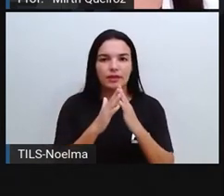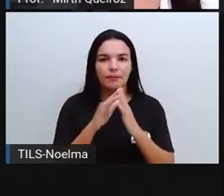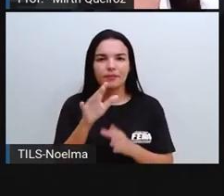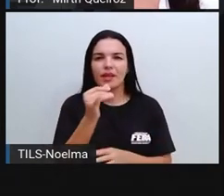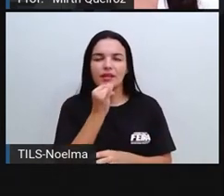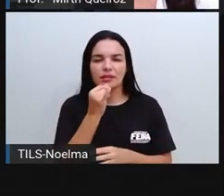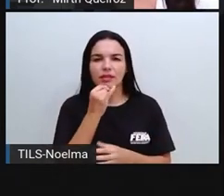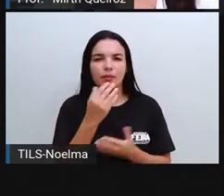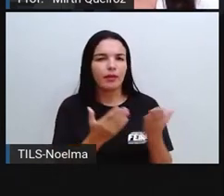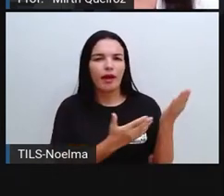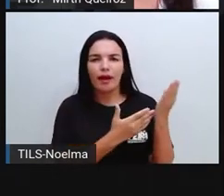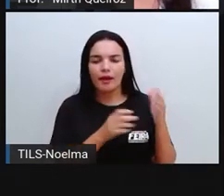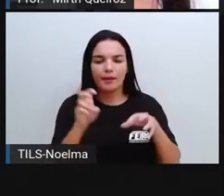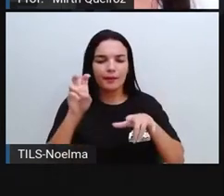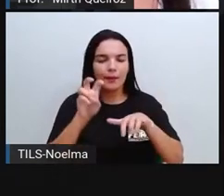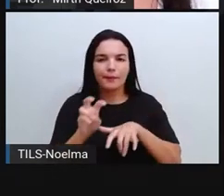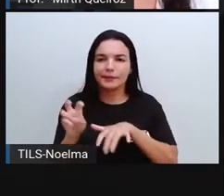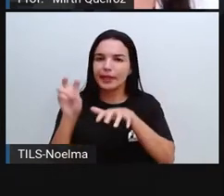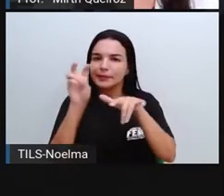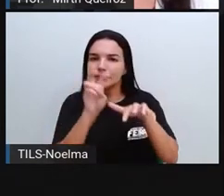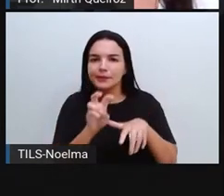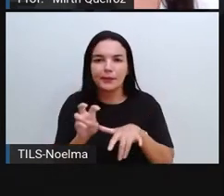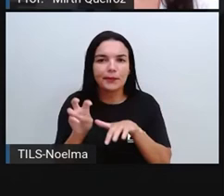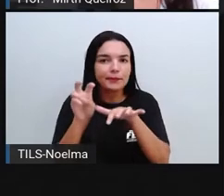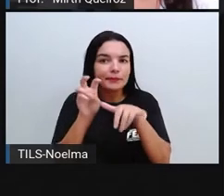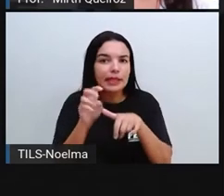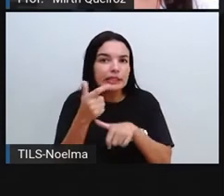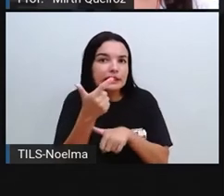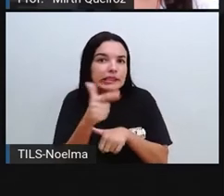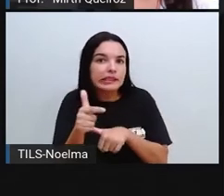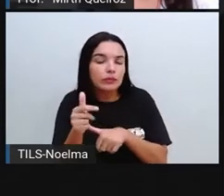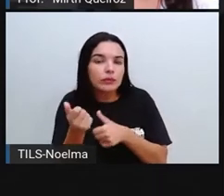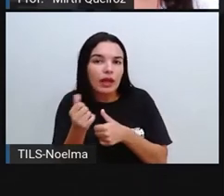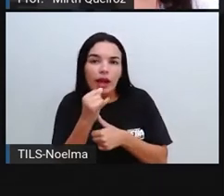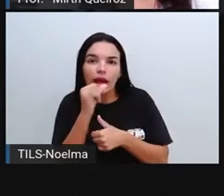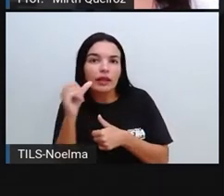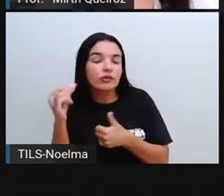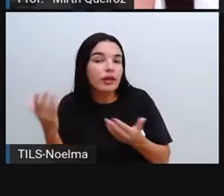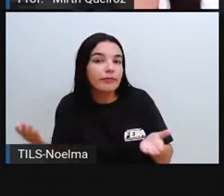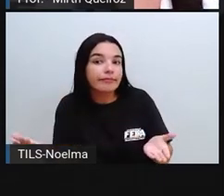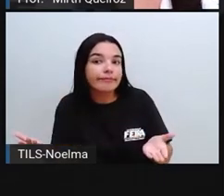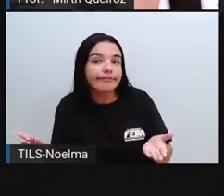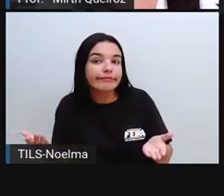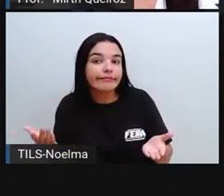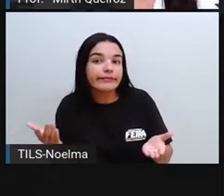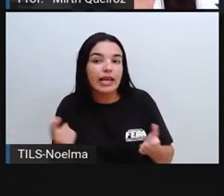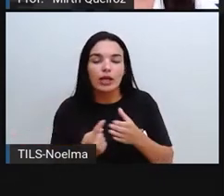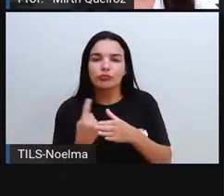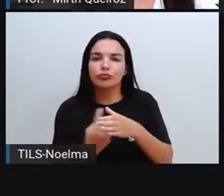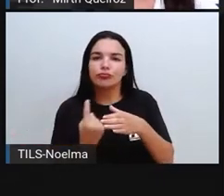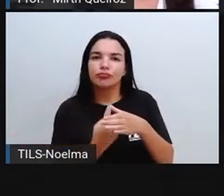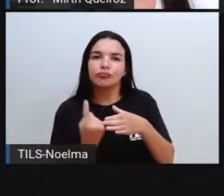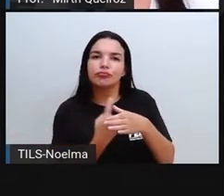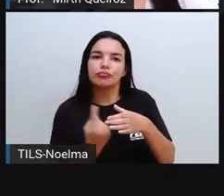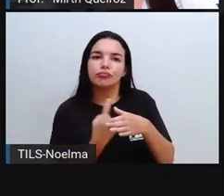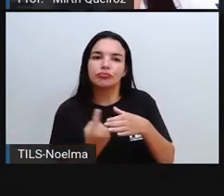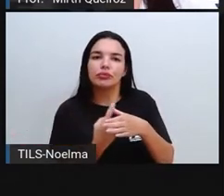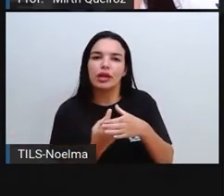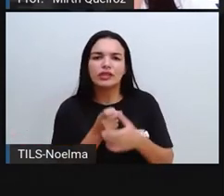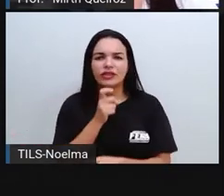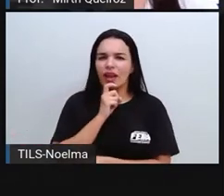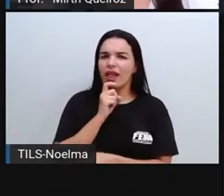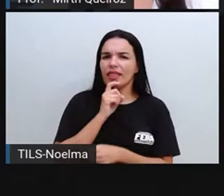que a gente utilizaria um computador sem a energia elétrica? E um liquidificador? E a